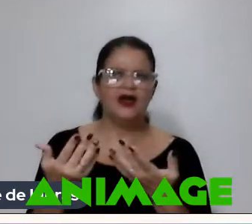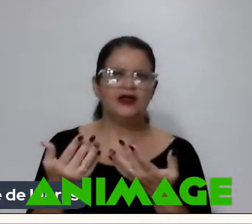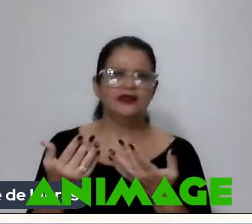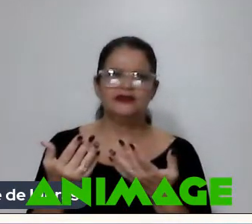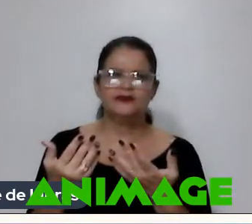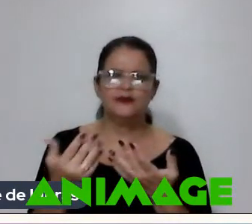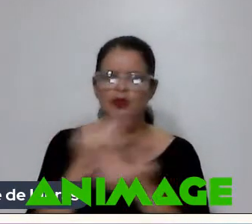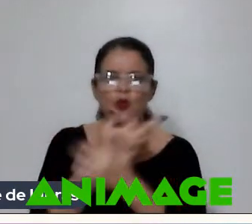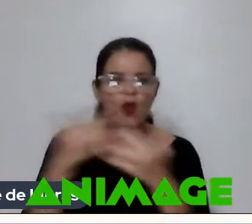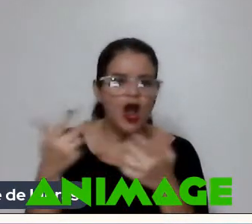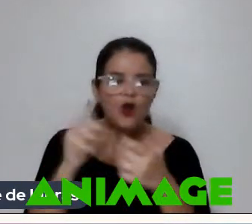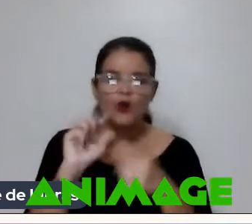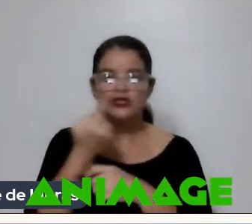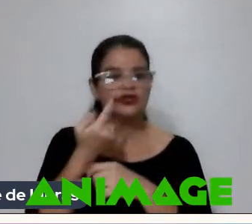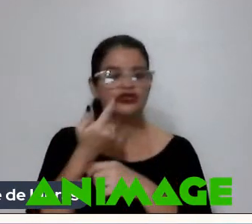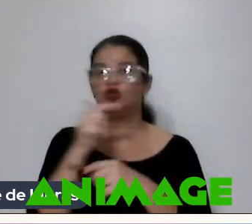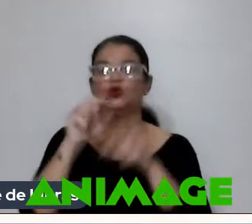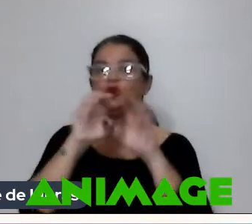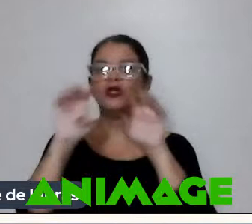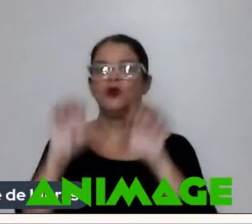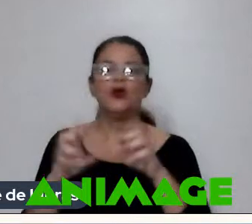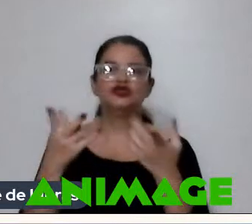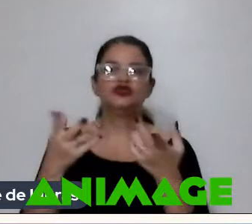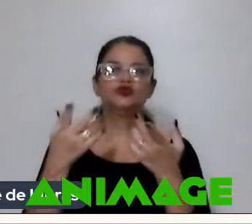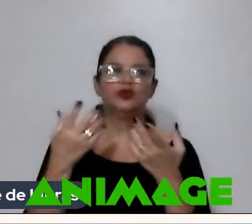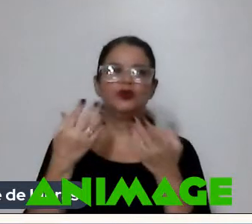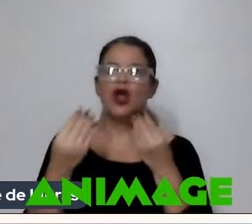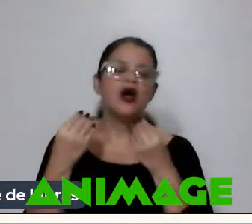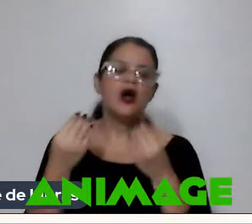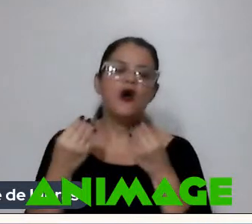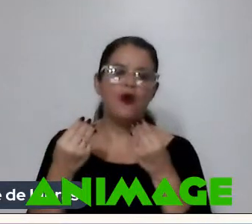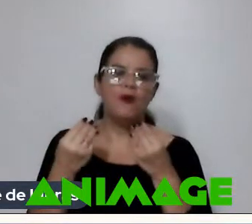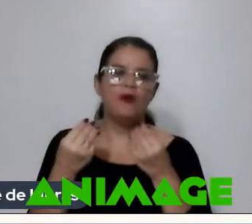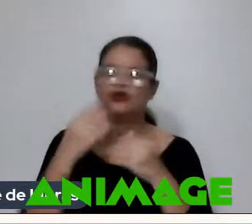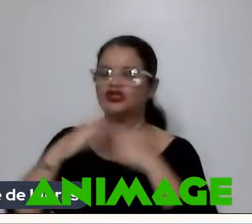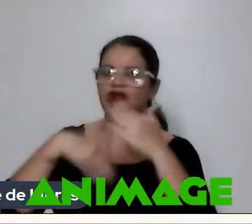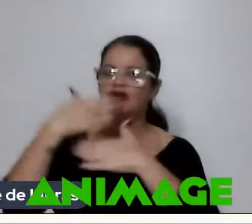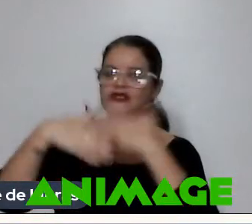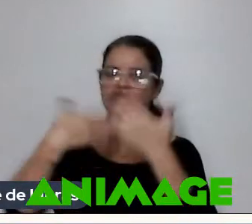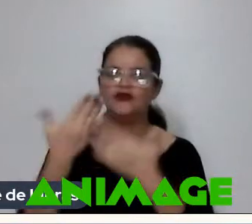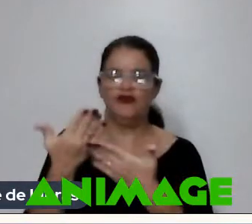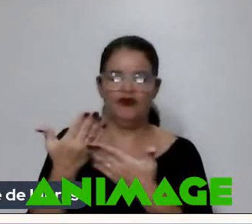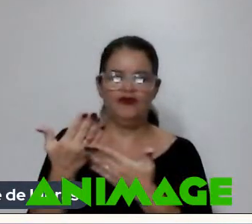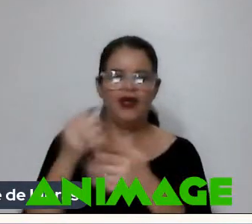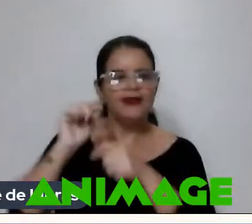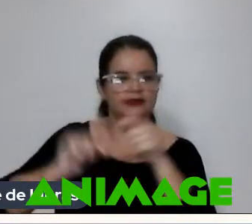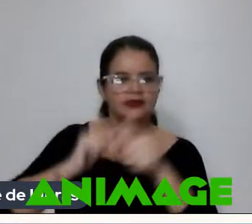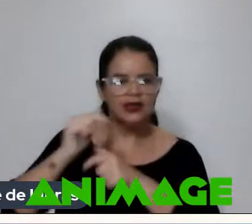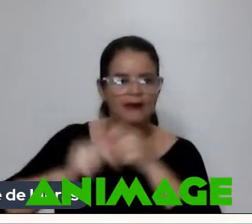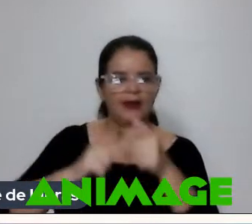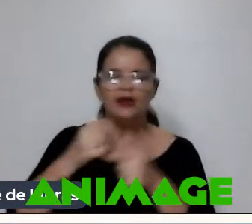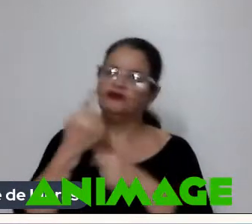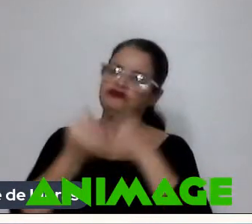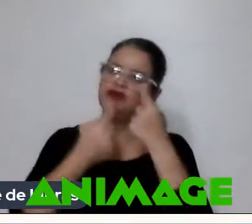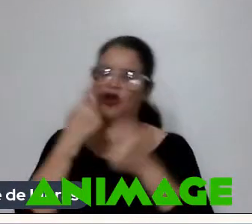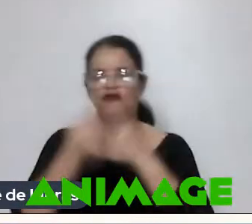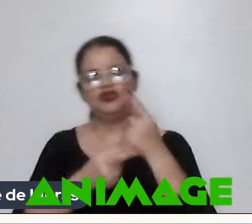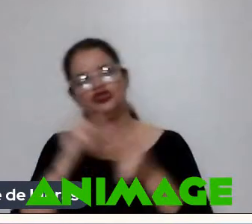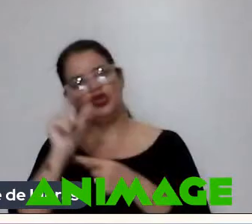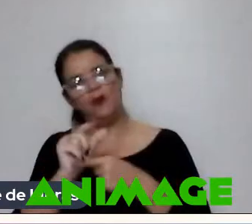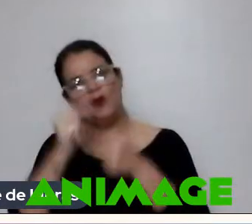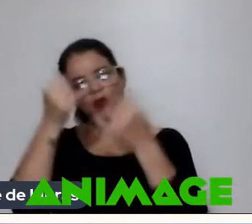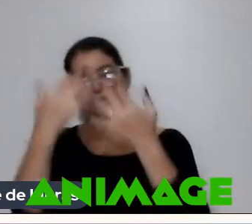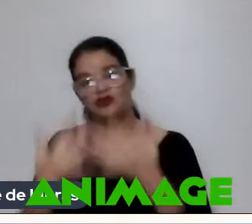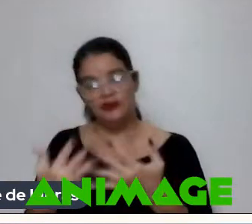Uma coisa Que a gente Não tem uma estrutura Como é que a gente Vai desenvolver Essa tractana Talvez tenha um pouco Do que eu falei De ter feito